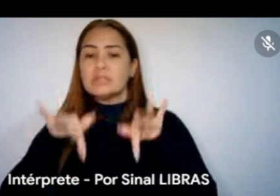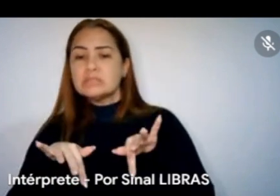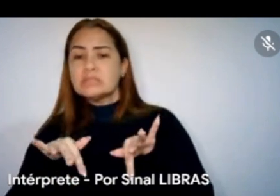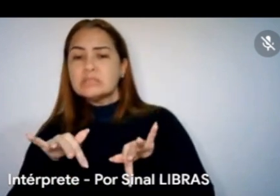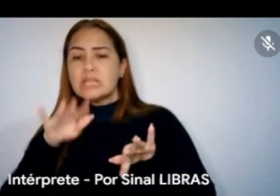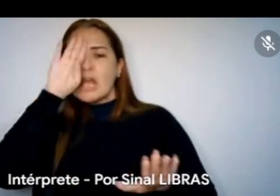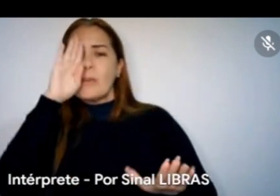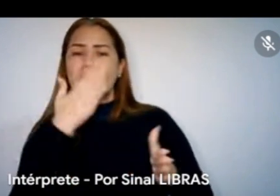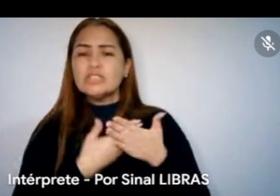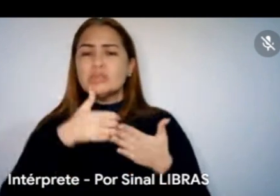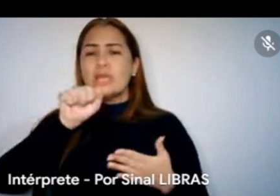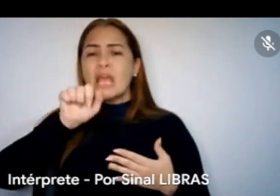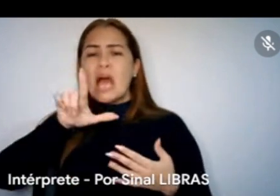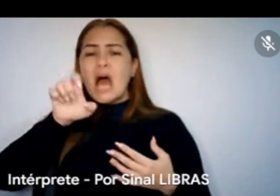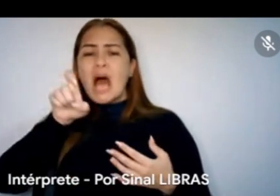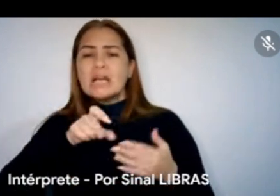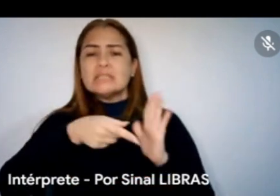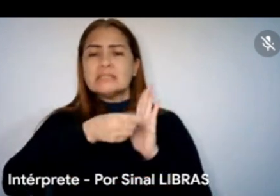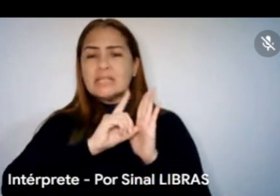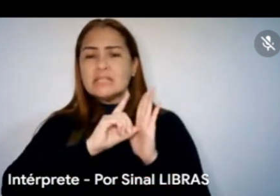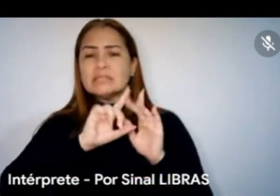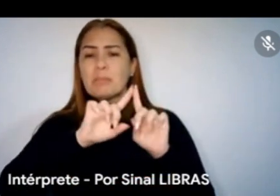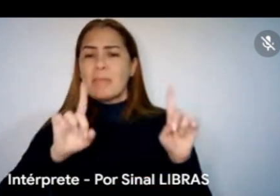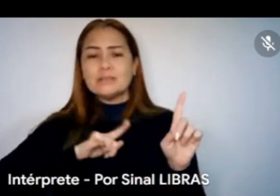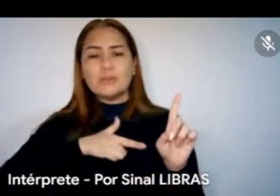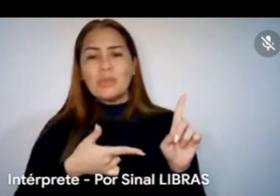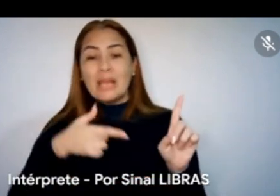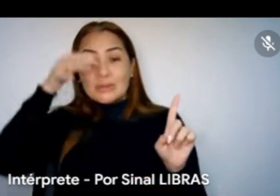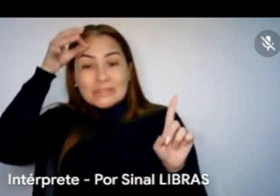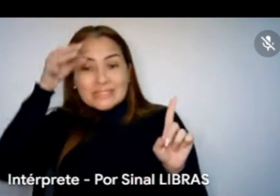Alex antes, mas não tenho certeza,